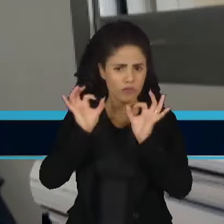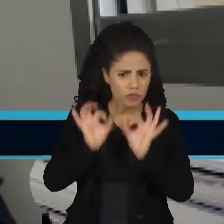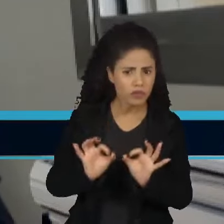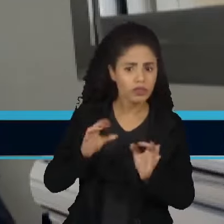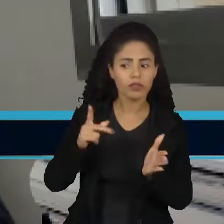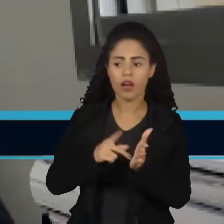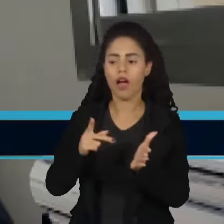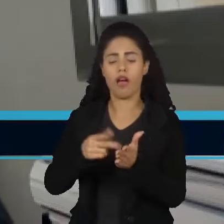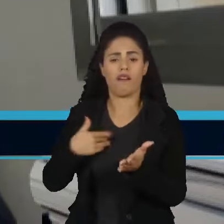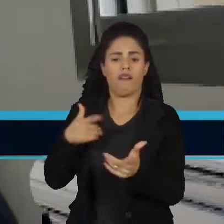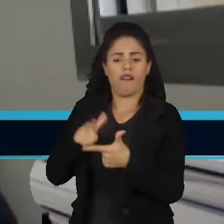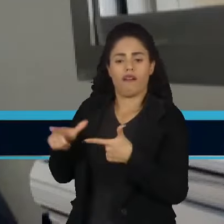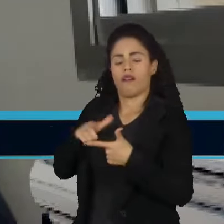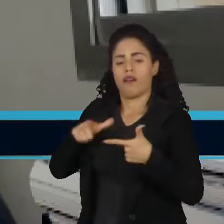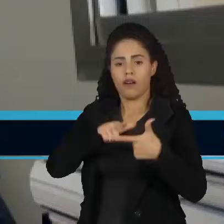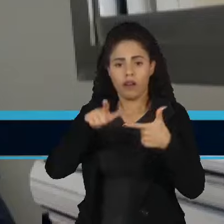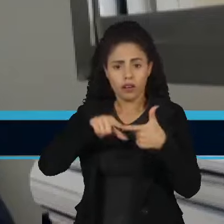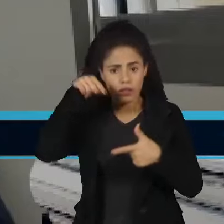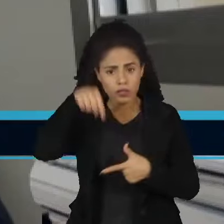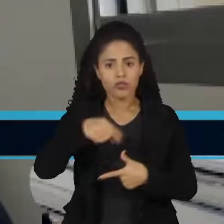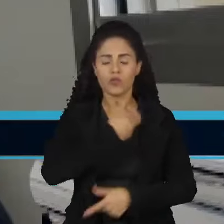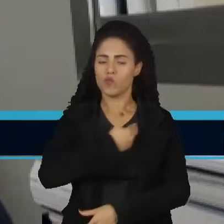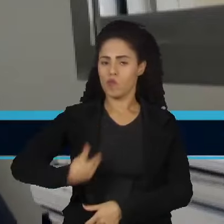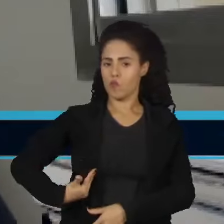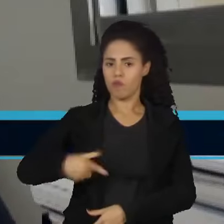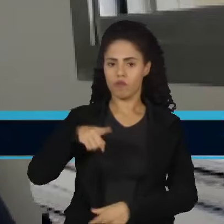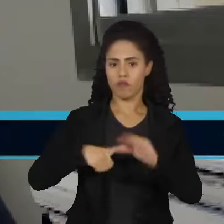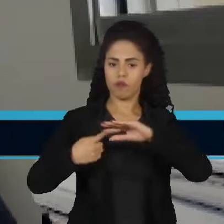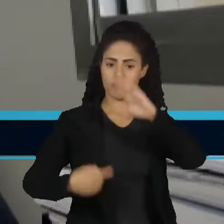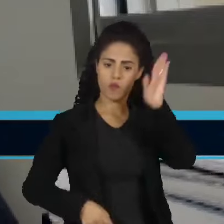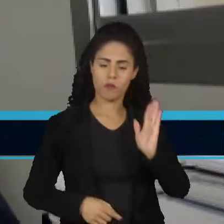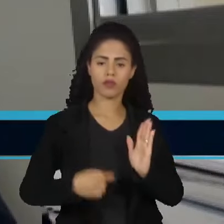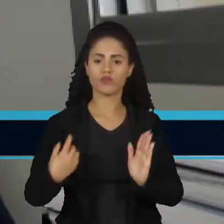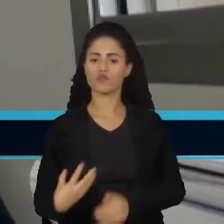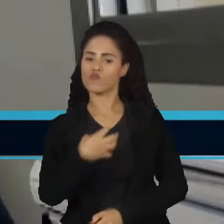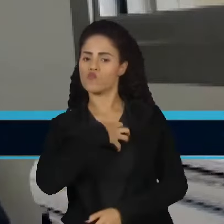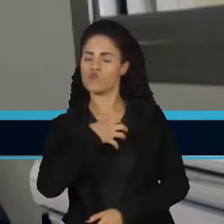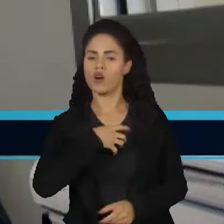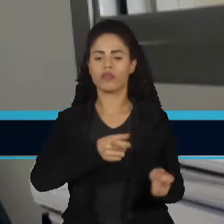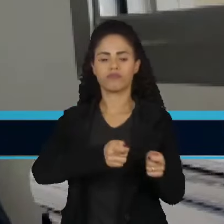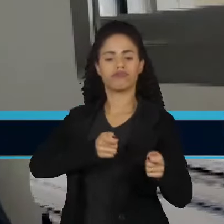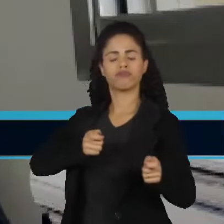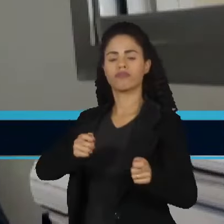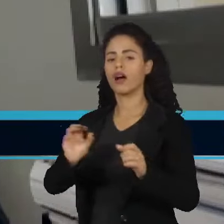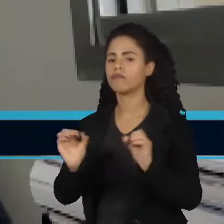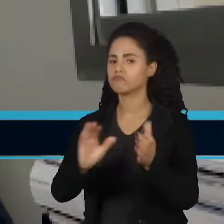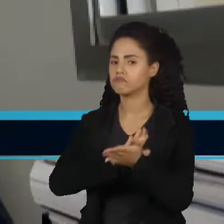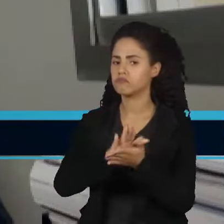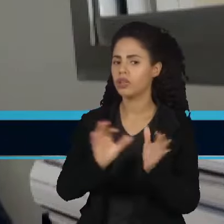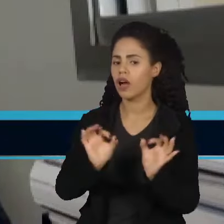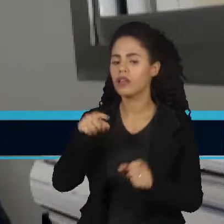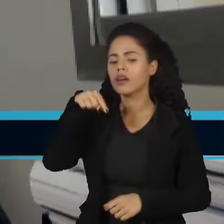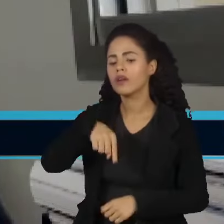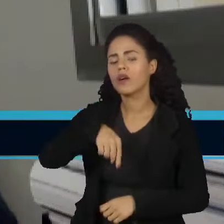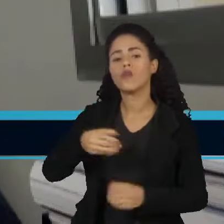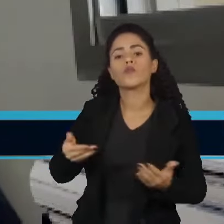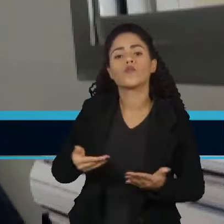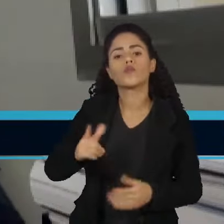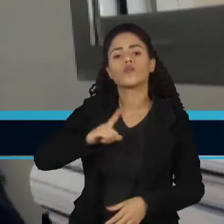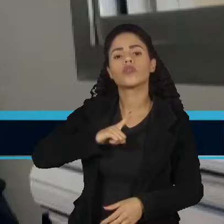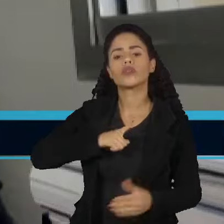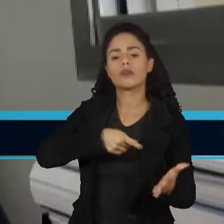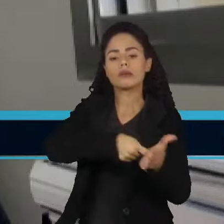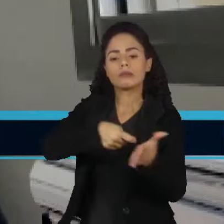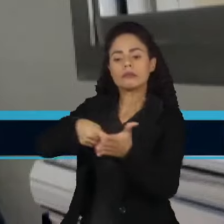nenhum desgaste em relação ao governo brasileiro pela forma como está conduzindo a situação em que pese as